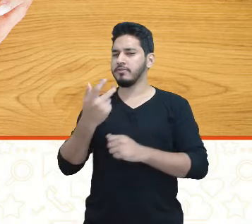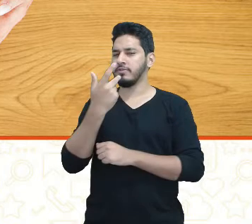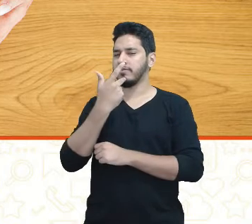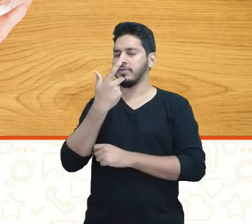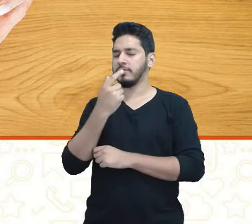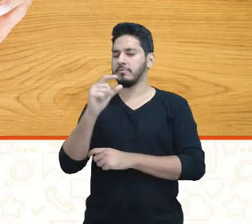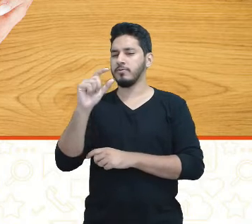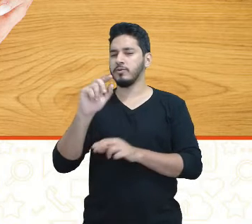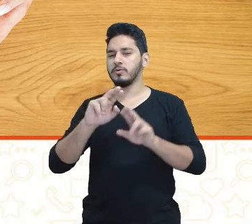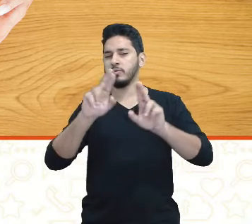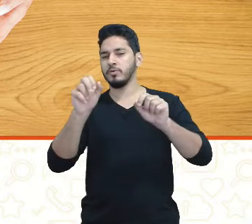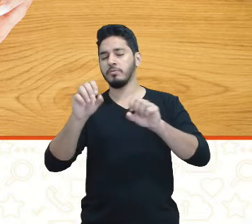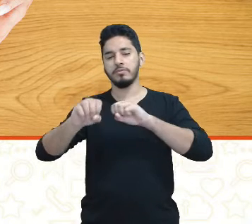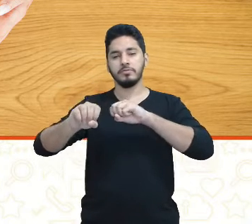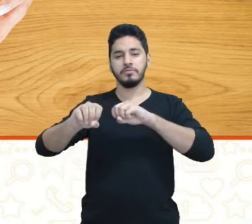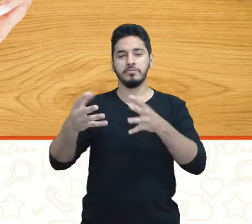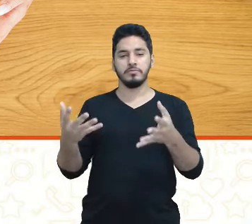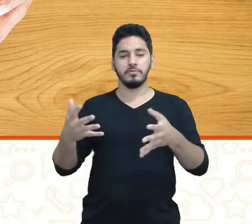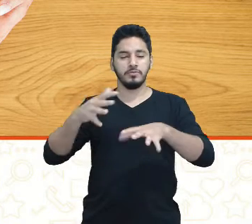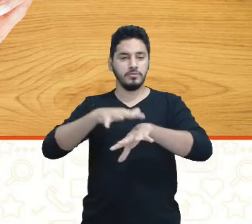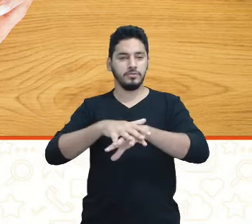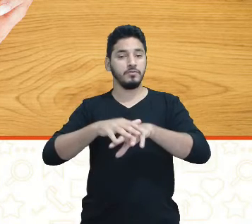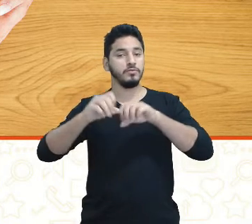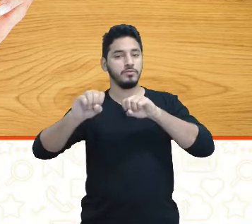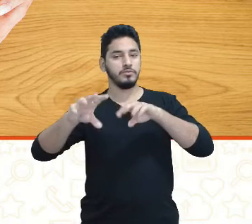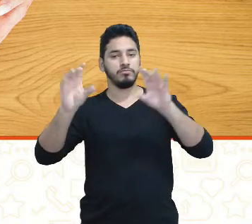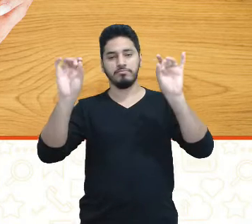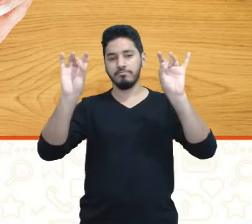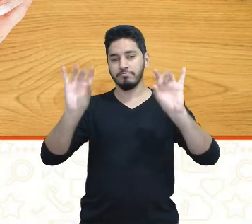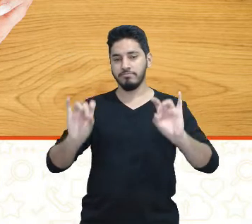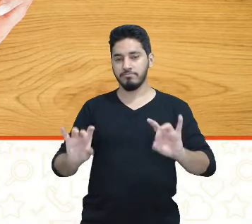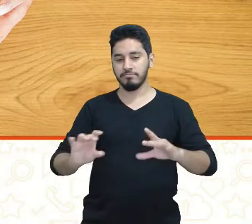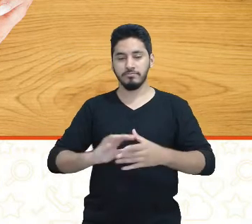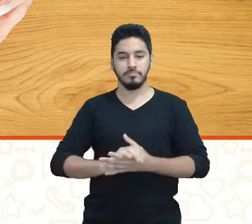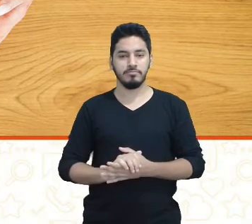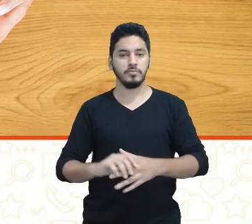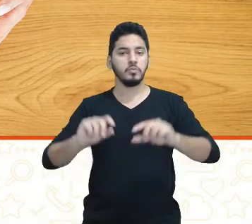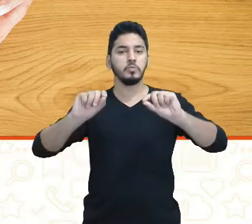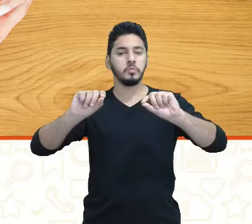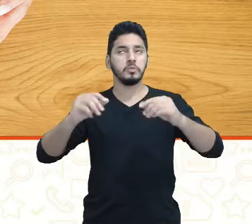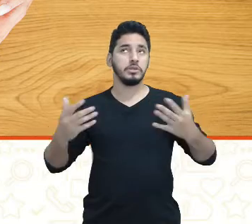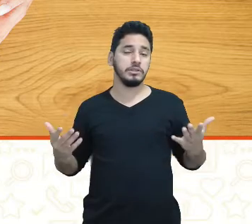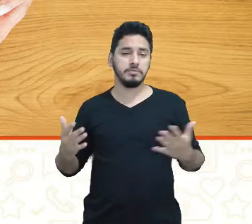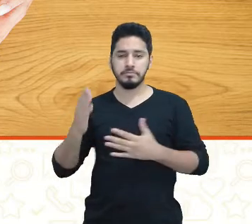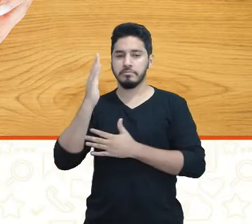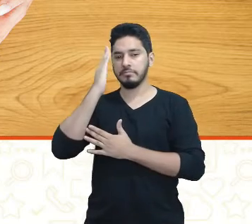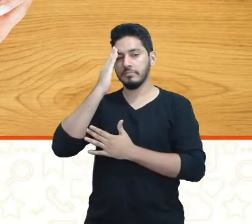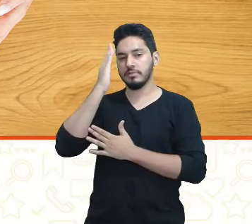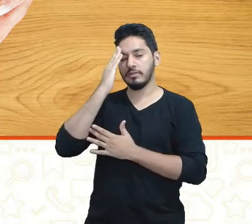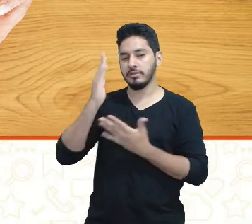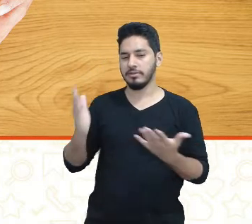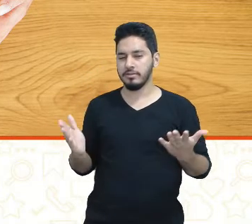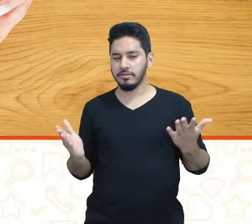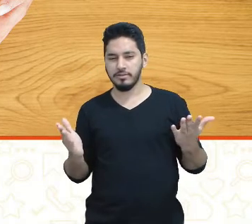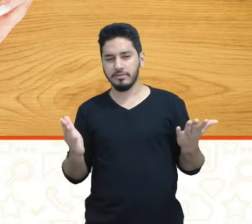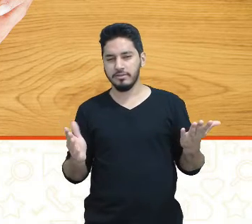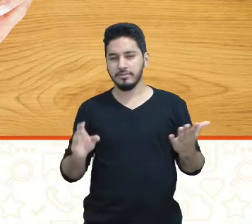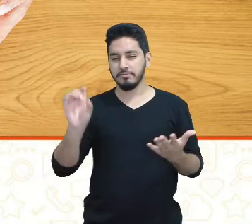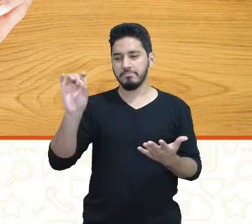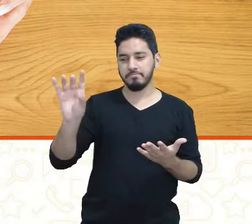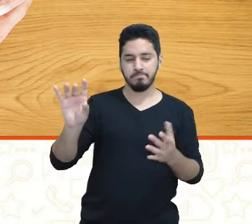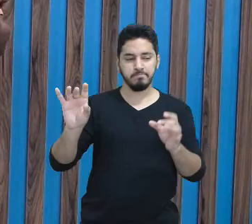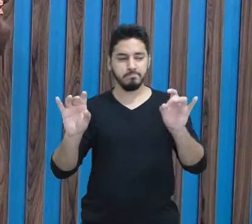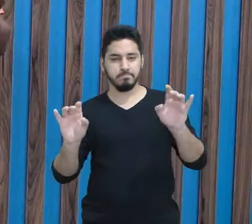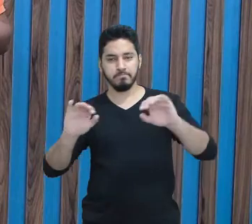pouquinho sobre a educação inclusiva, educação especial, o que podemos entender de cada uma